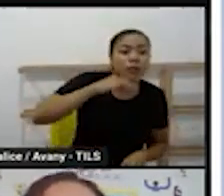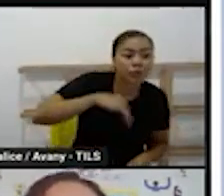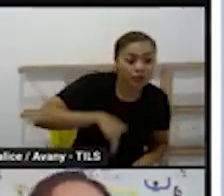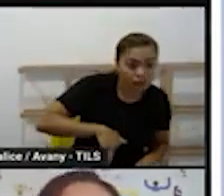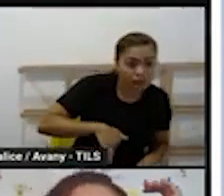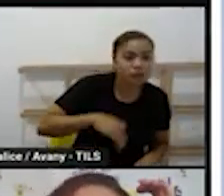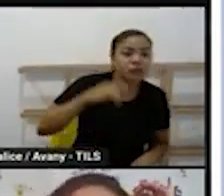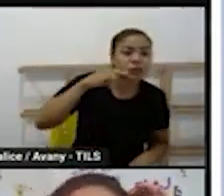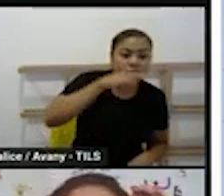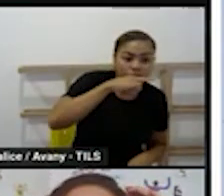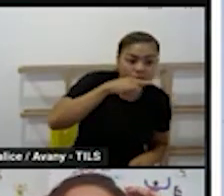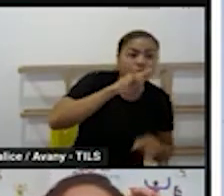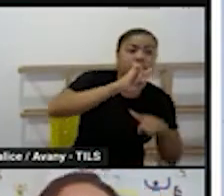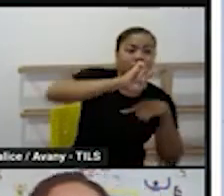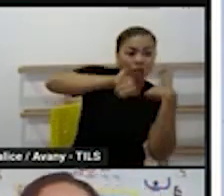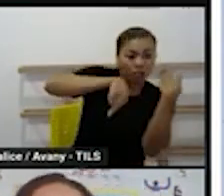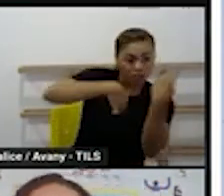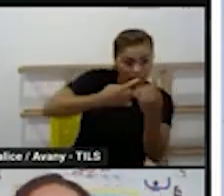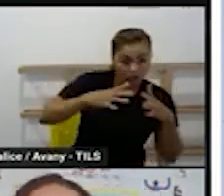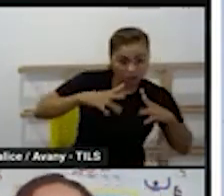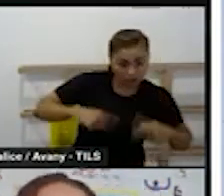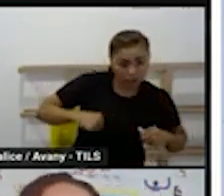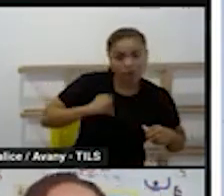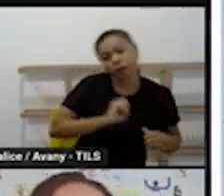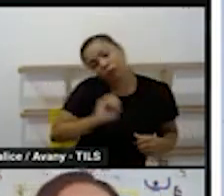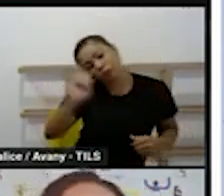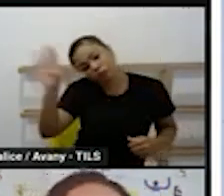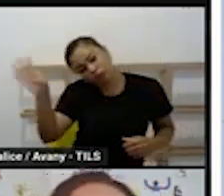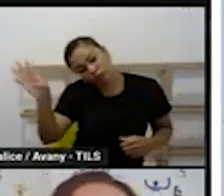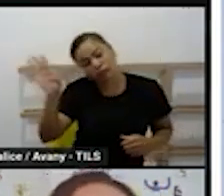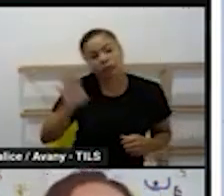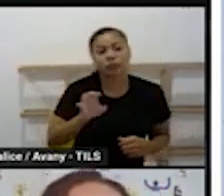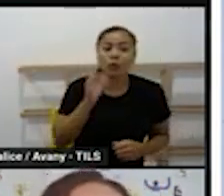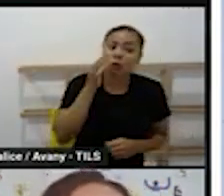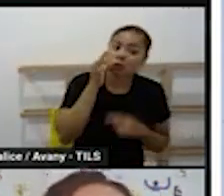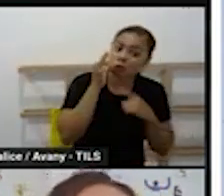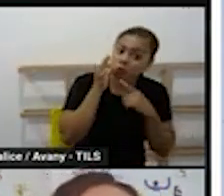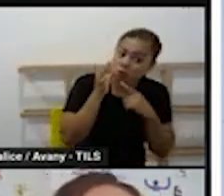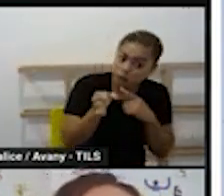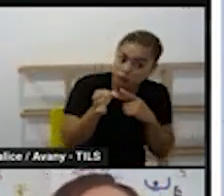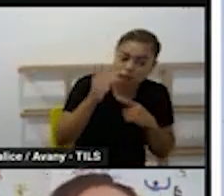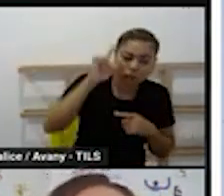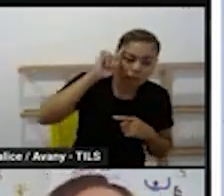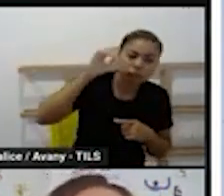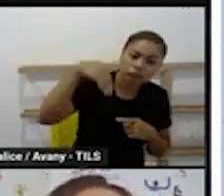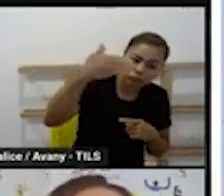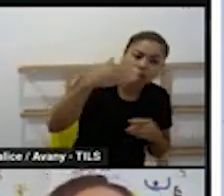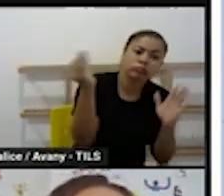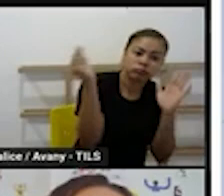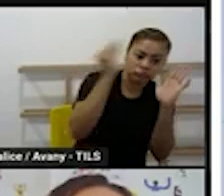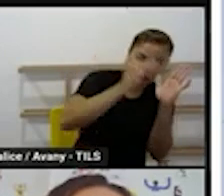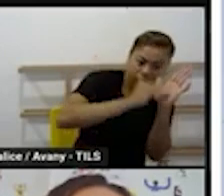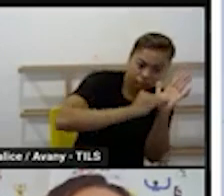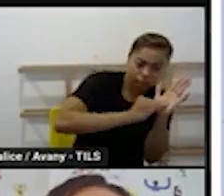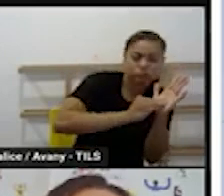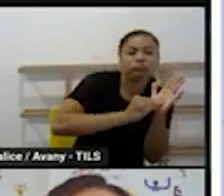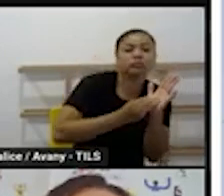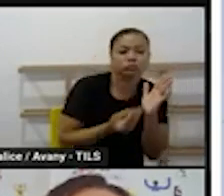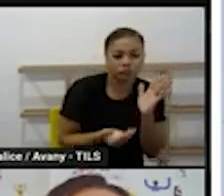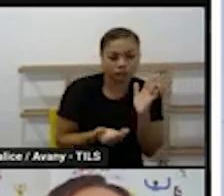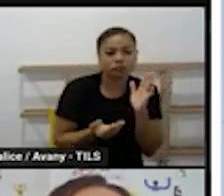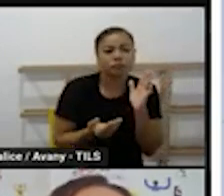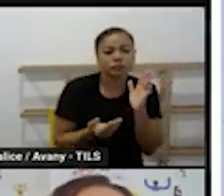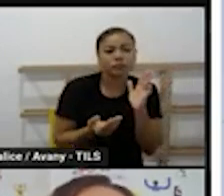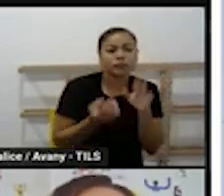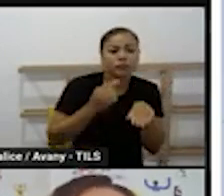arrumação e saída essa é uma sugestão de rotina para o tempo integral